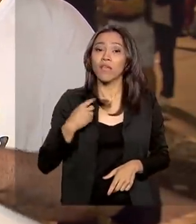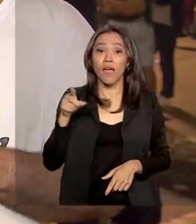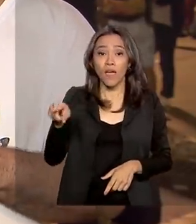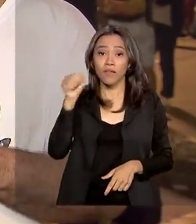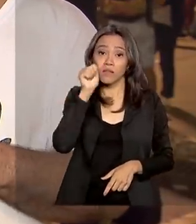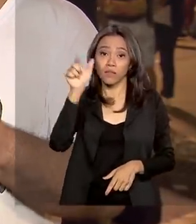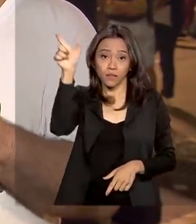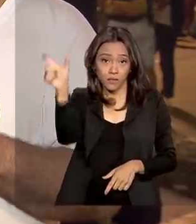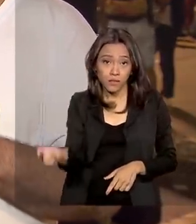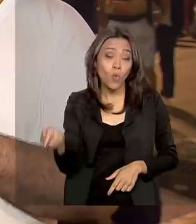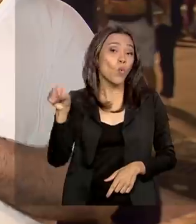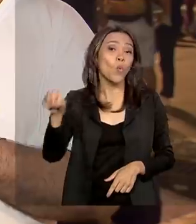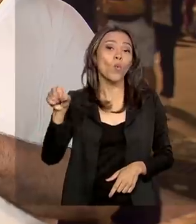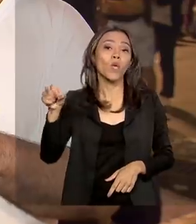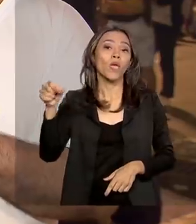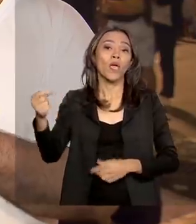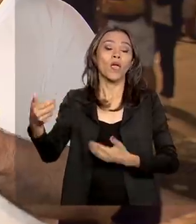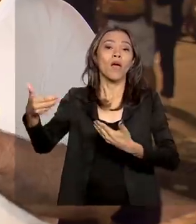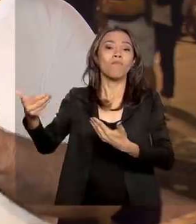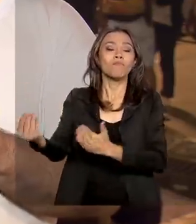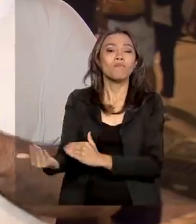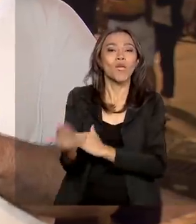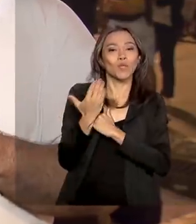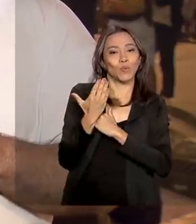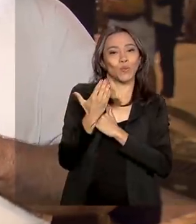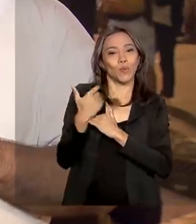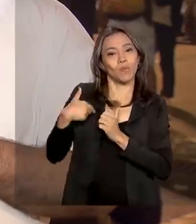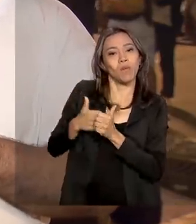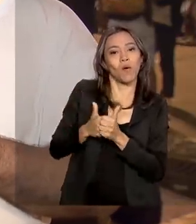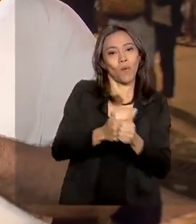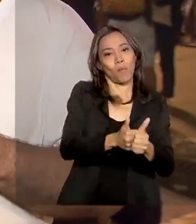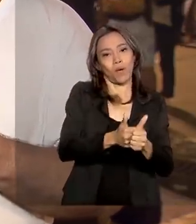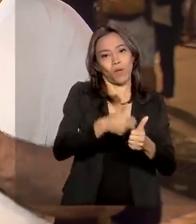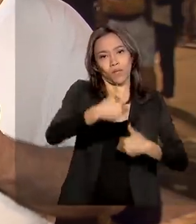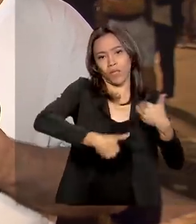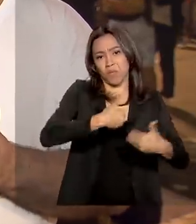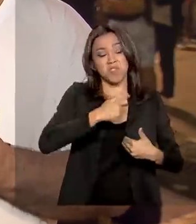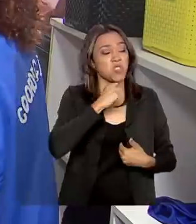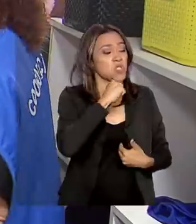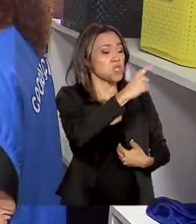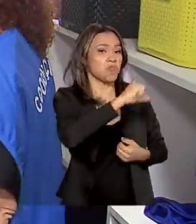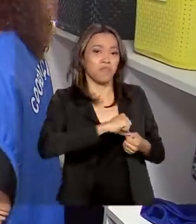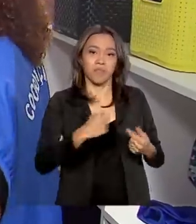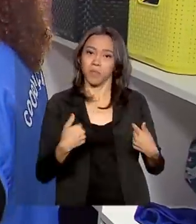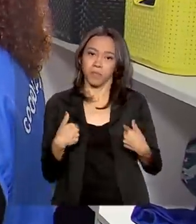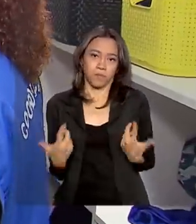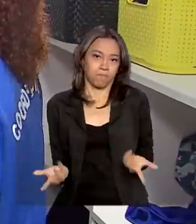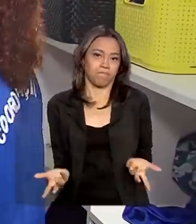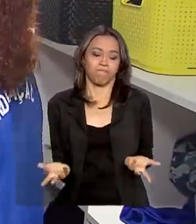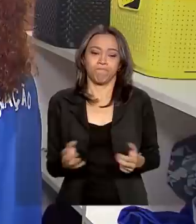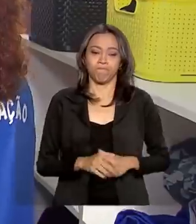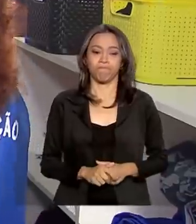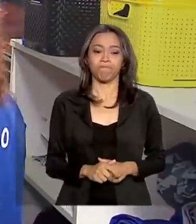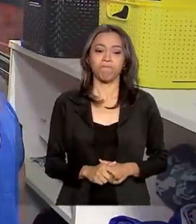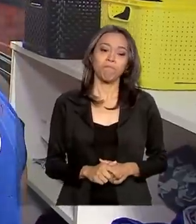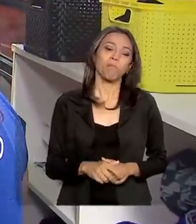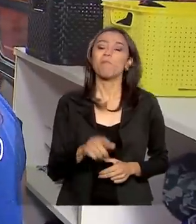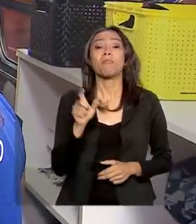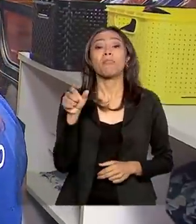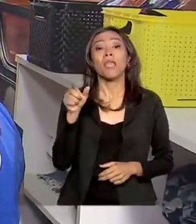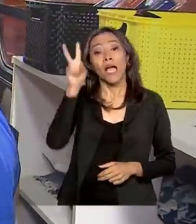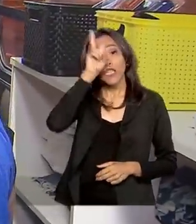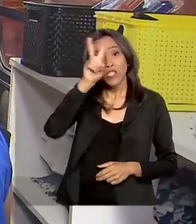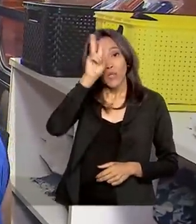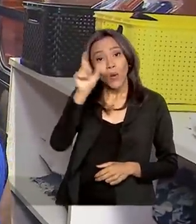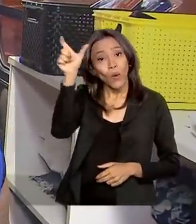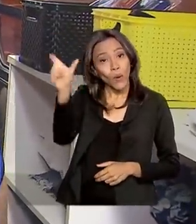realmente me oferecer uma ajuda e me acompanhar no meu tratamento, coisa que ninguém nunca fez. A história de superação